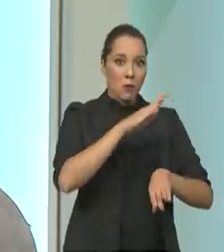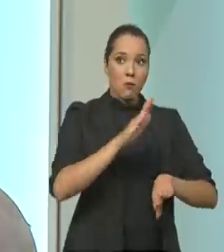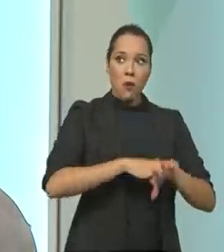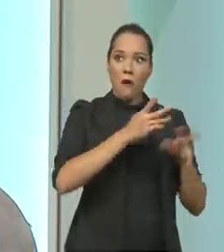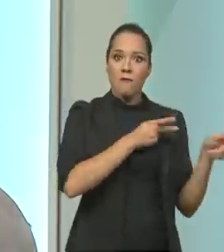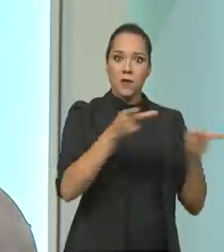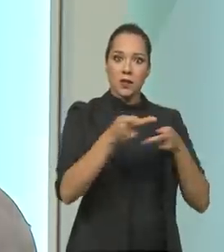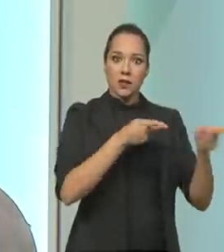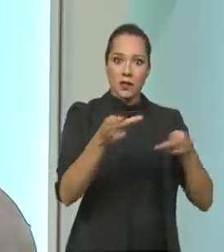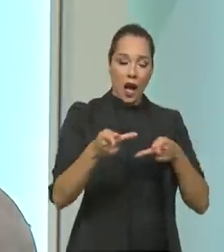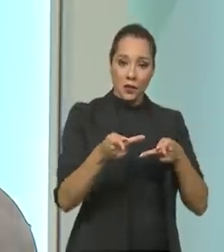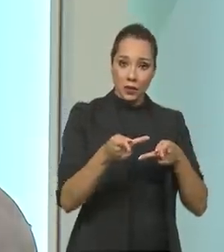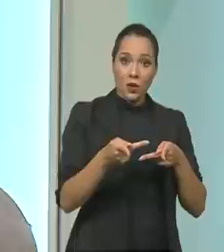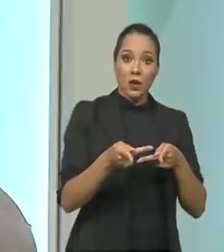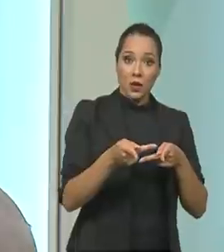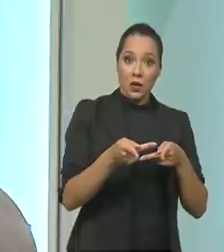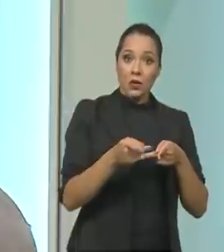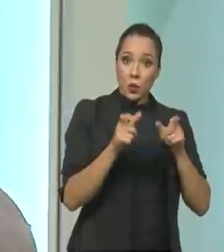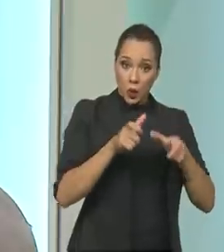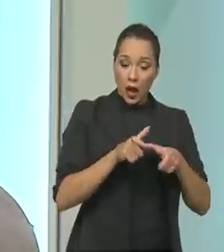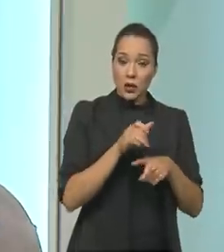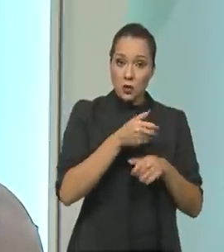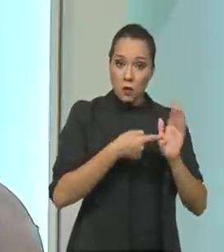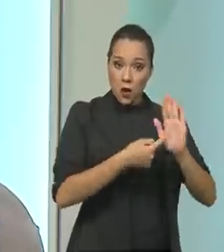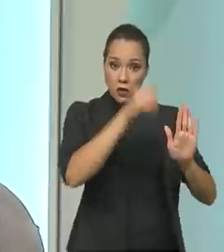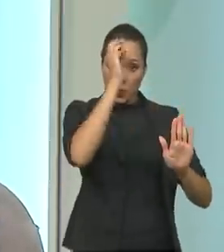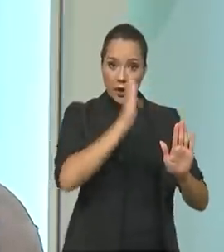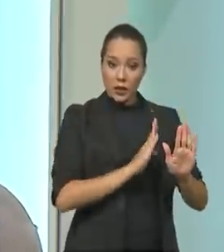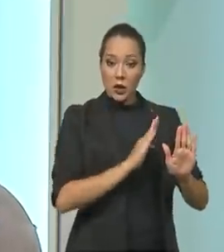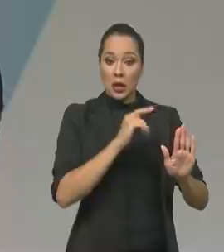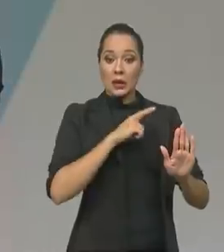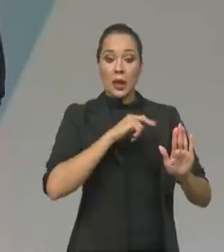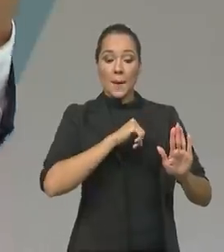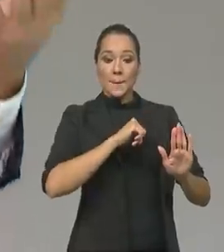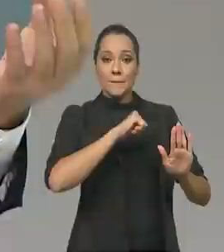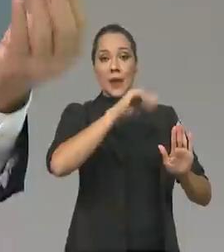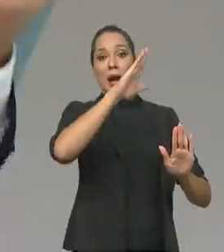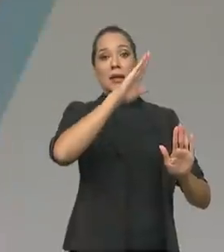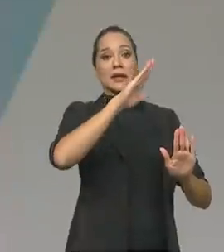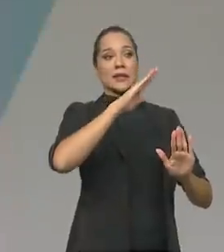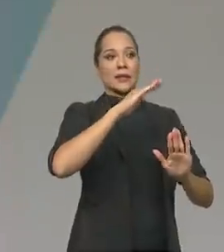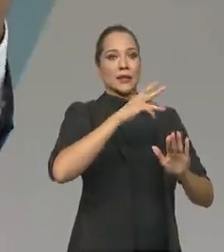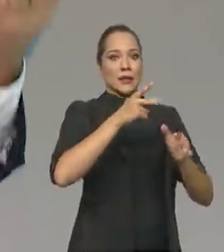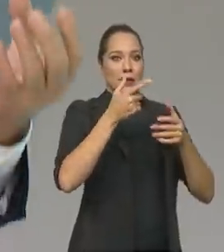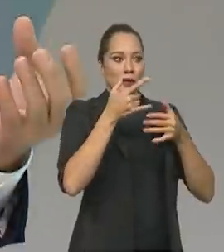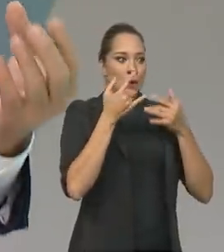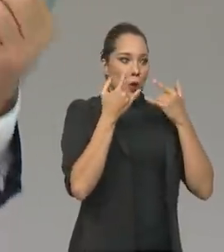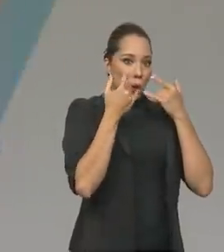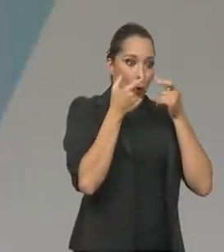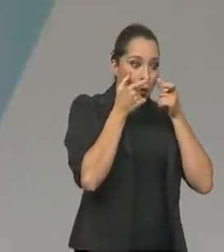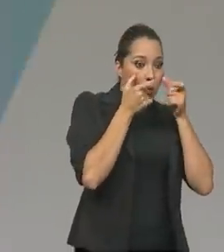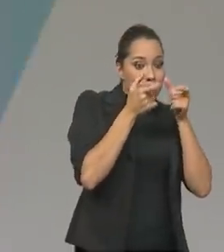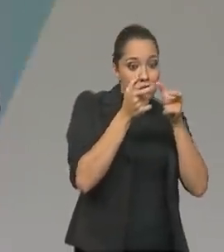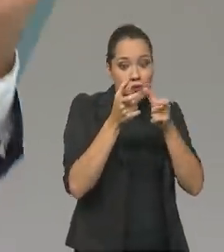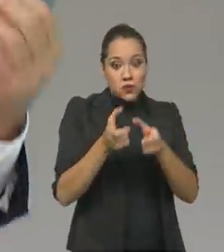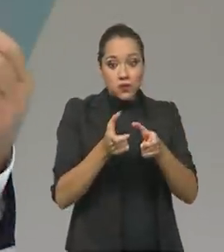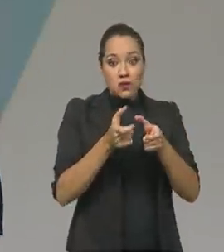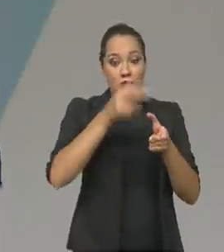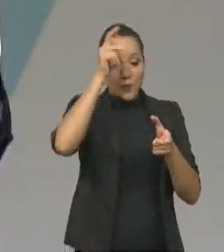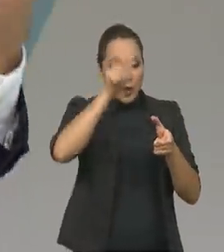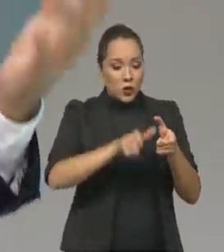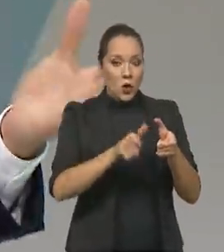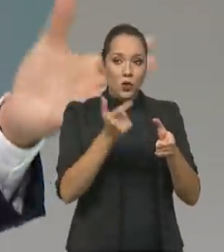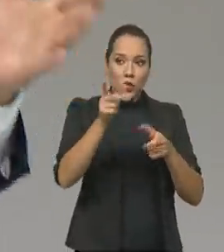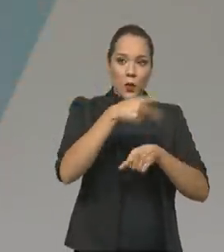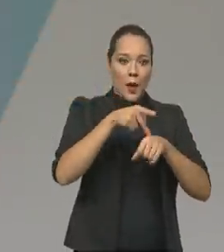visitados, se não o mais visitado. Isso mostra que o Brasil está cada vez mais chamando a atenção de pessoas